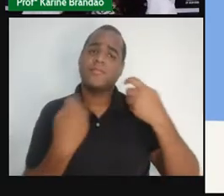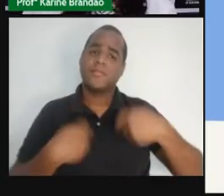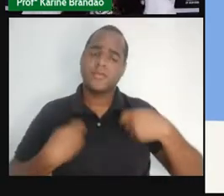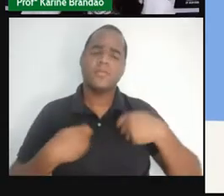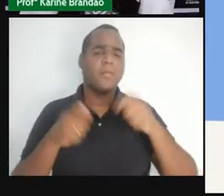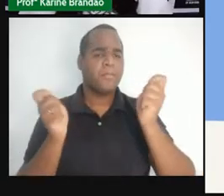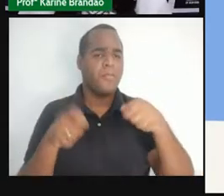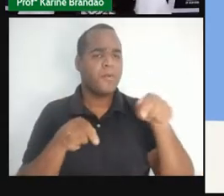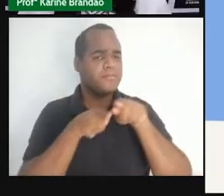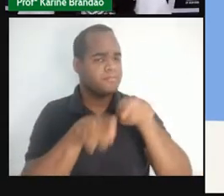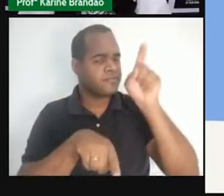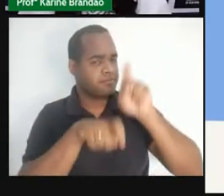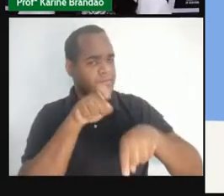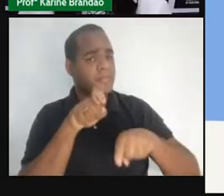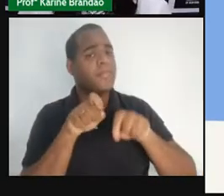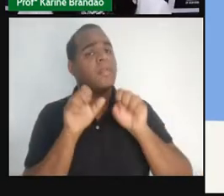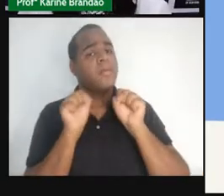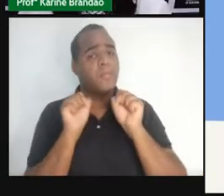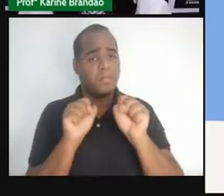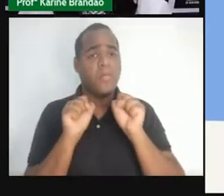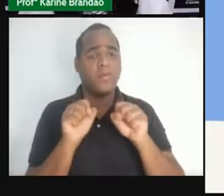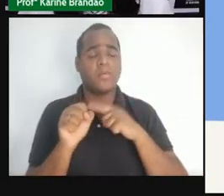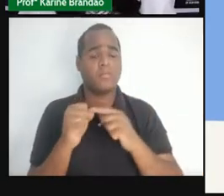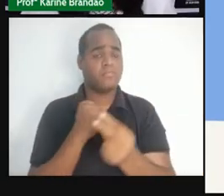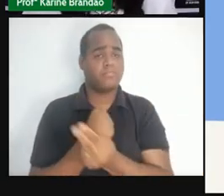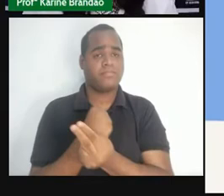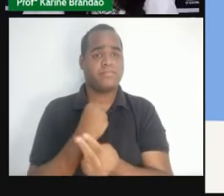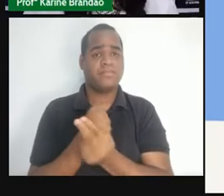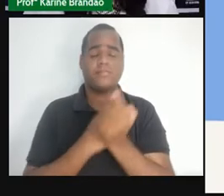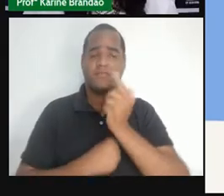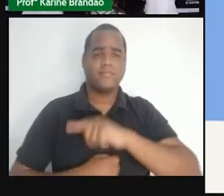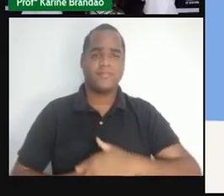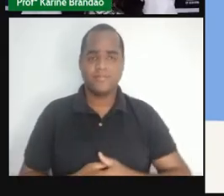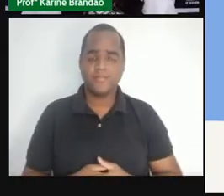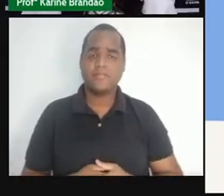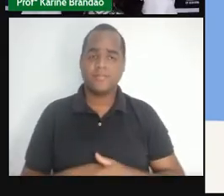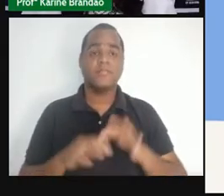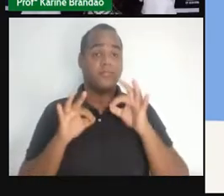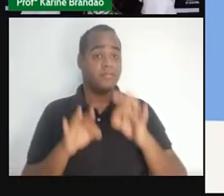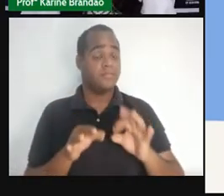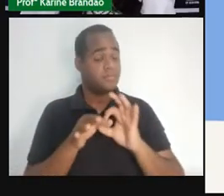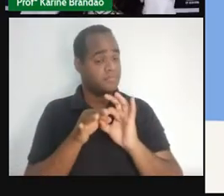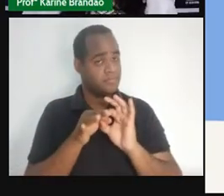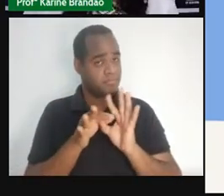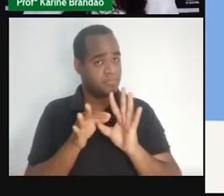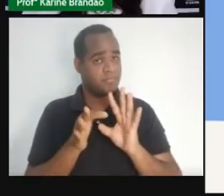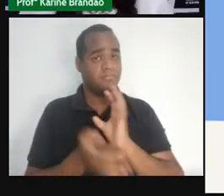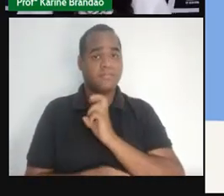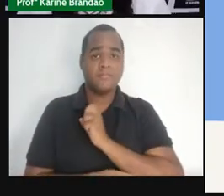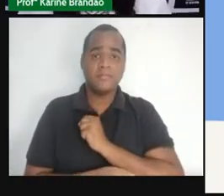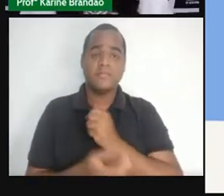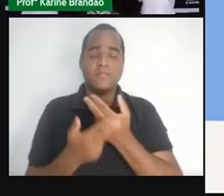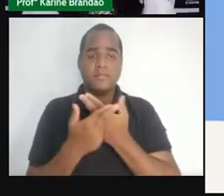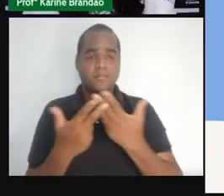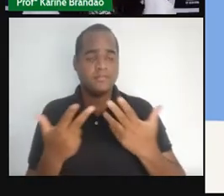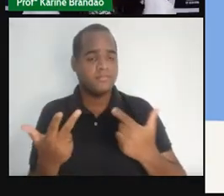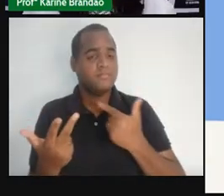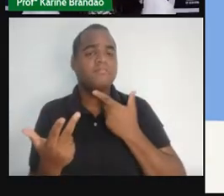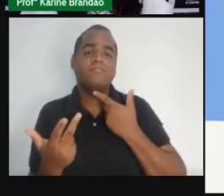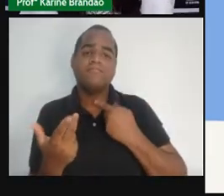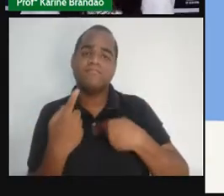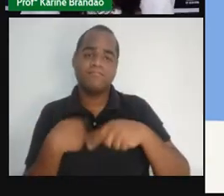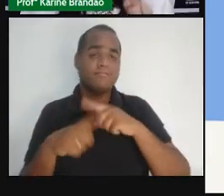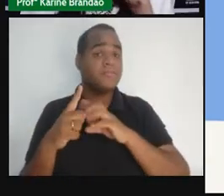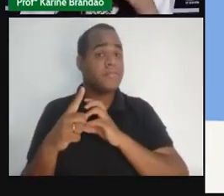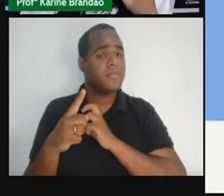transar, mas também se proteger. É o proceder, ser livre para amar, para gozar e para viver.